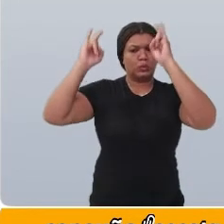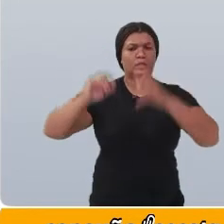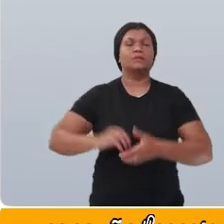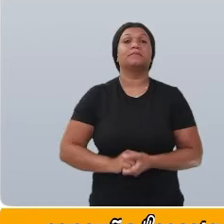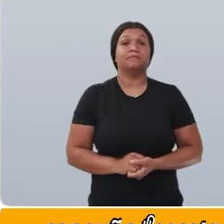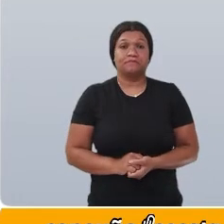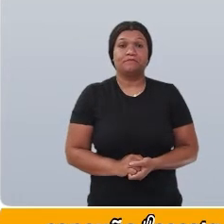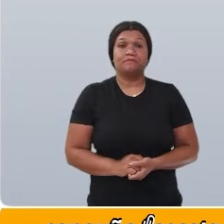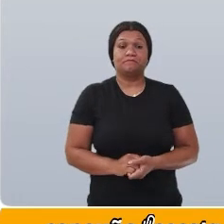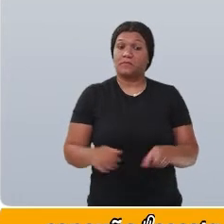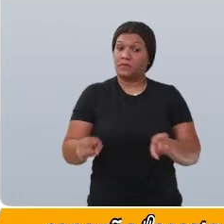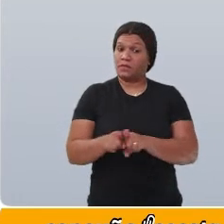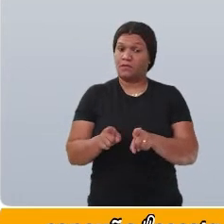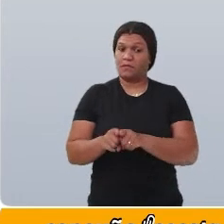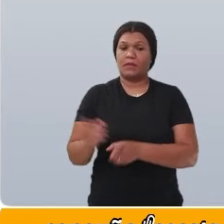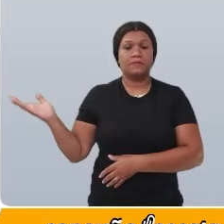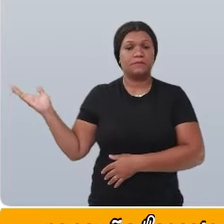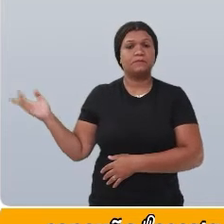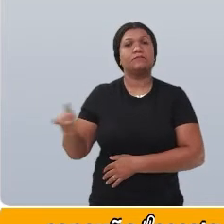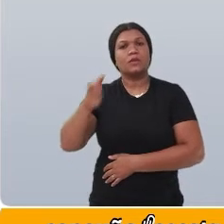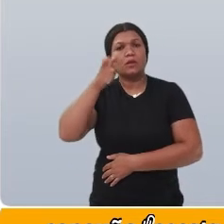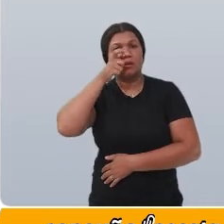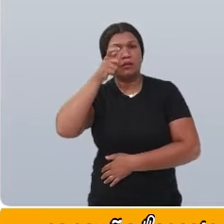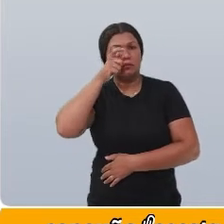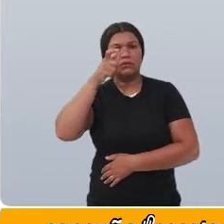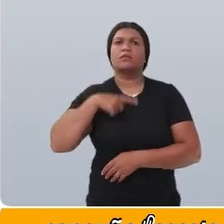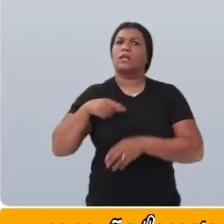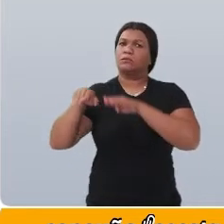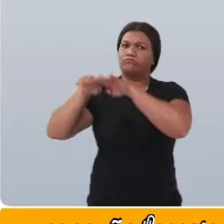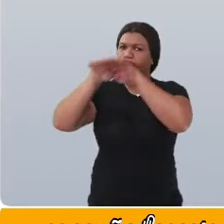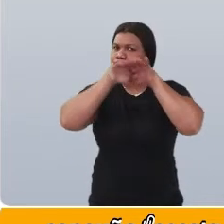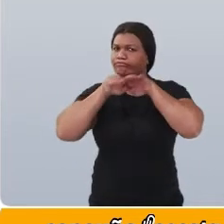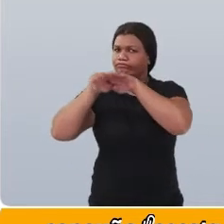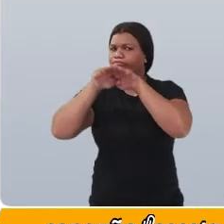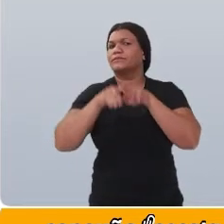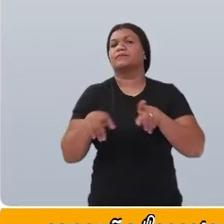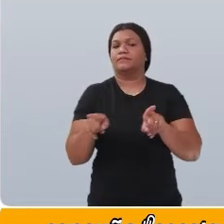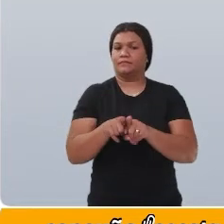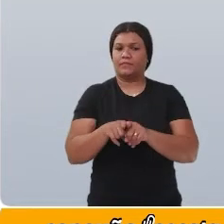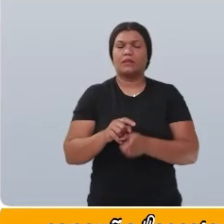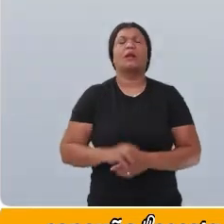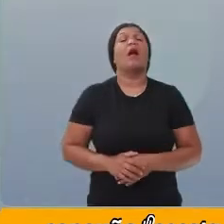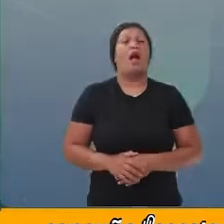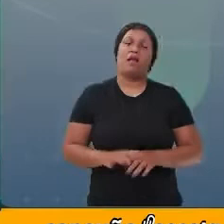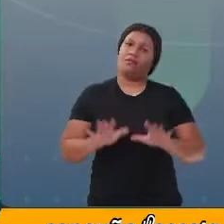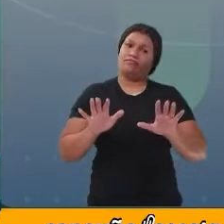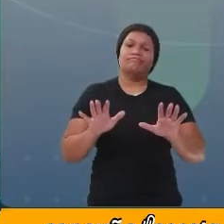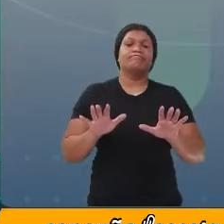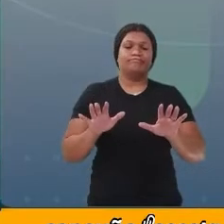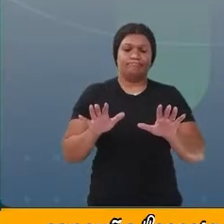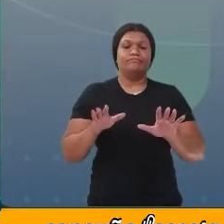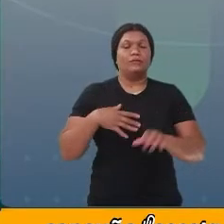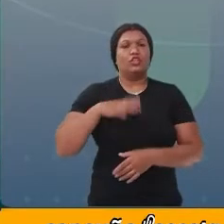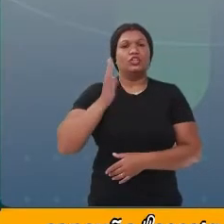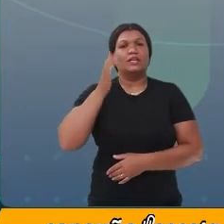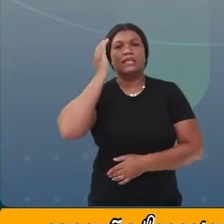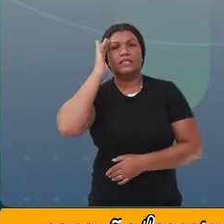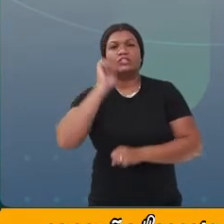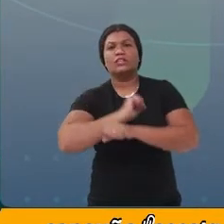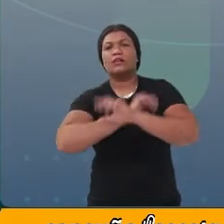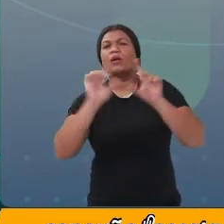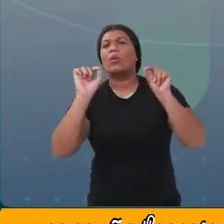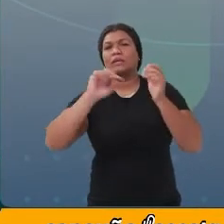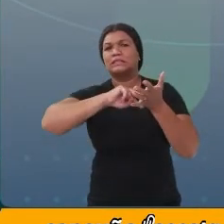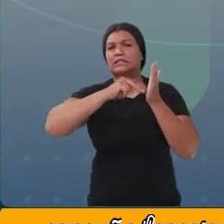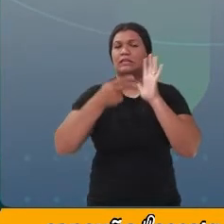Aqui também observamos um padrão. Tá, professora? Eu já entendi o que é